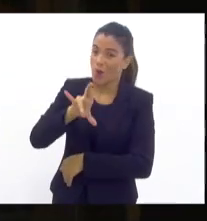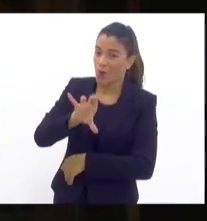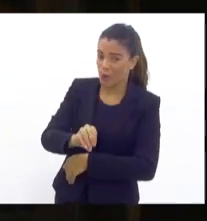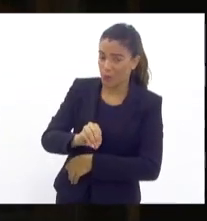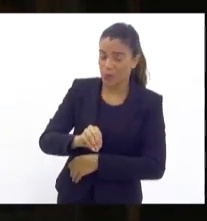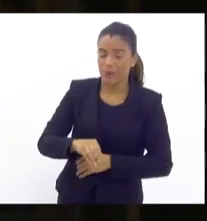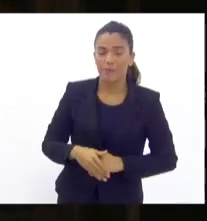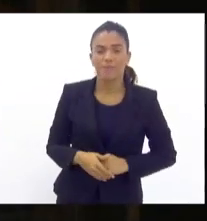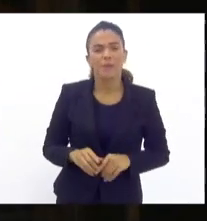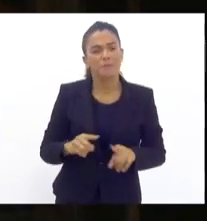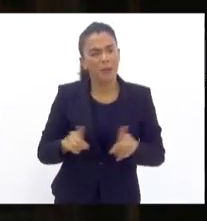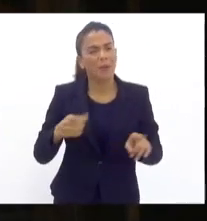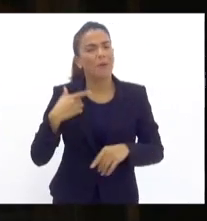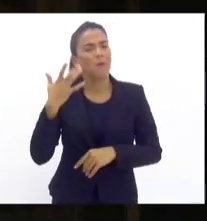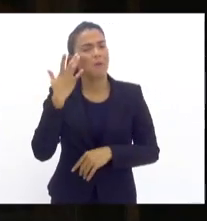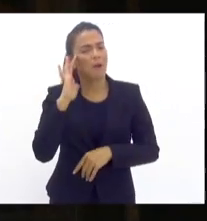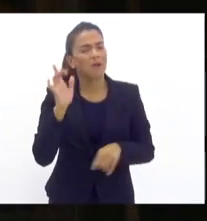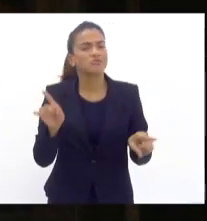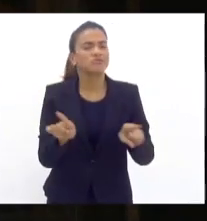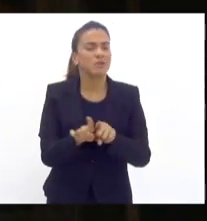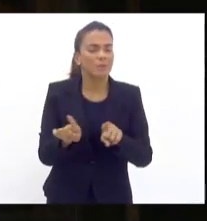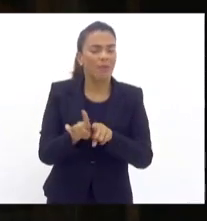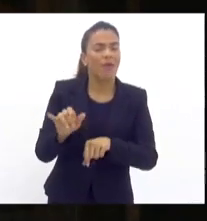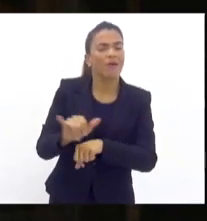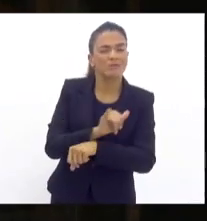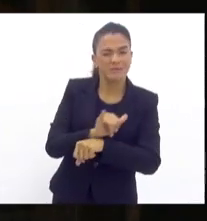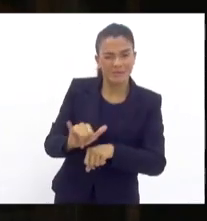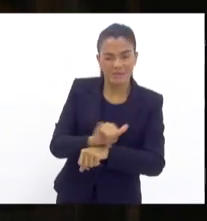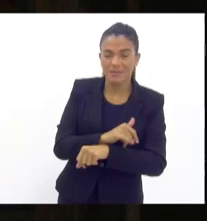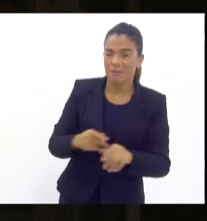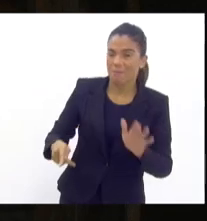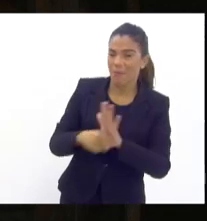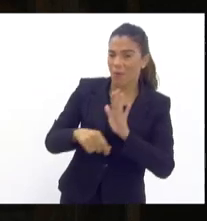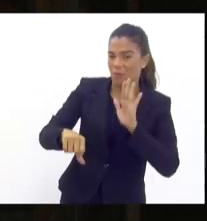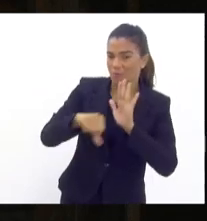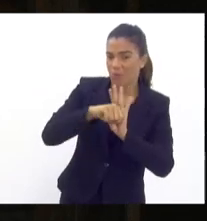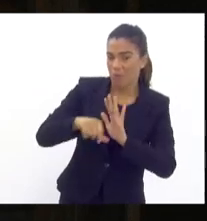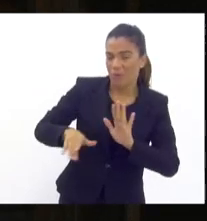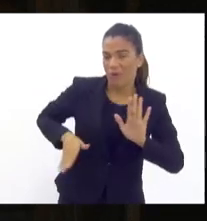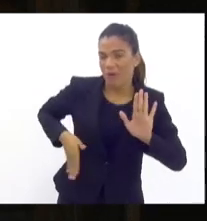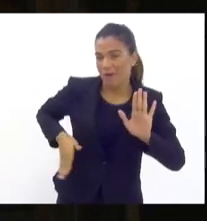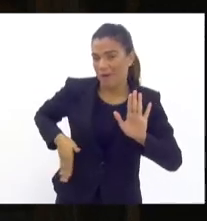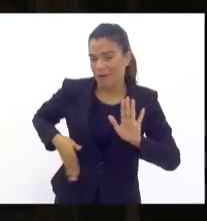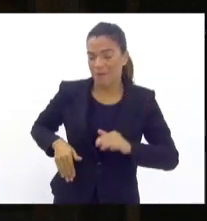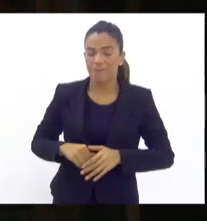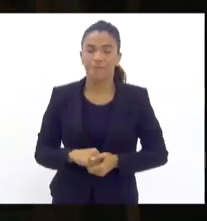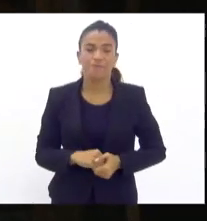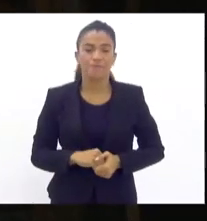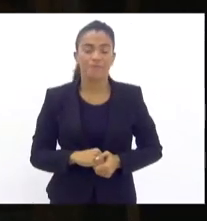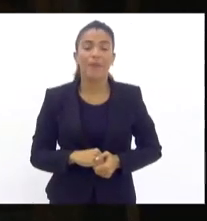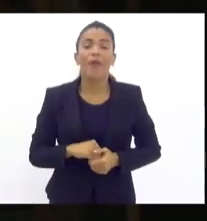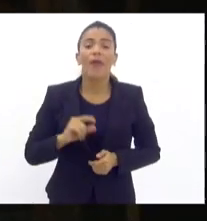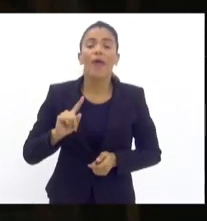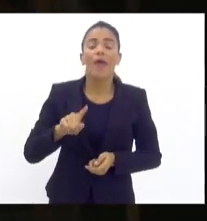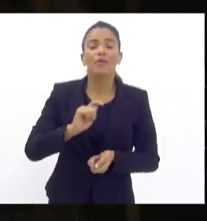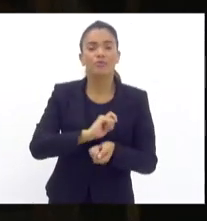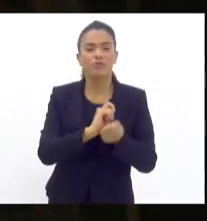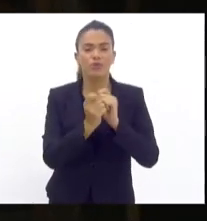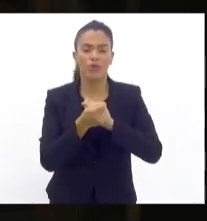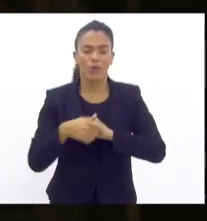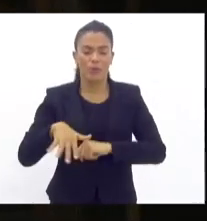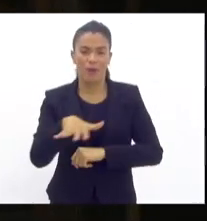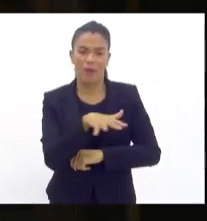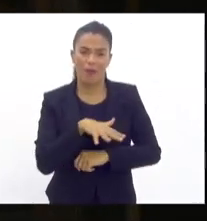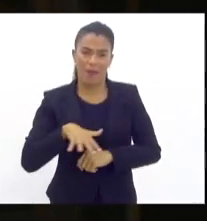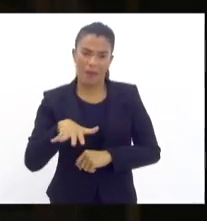mas eu também acho que uma questão estratégia da criminalidade, deputado Márcio, é tornar aquela região uma região